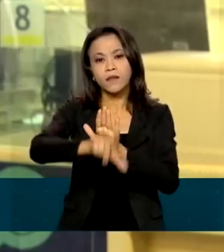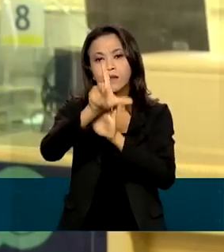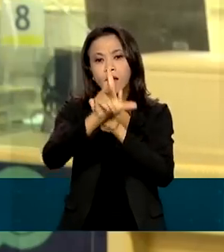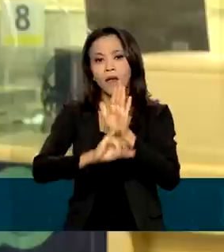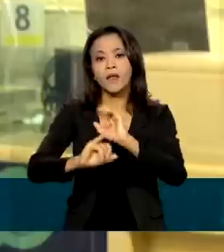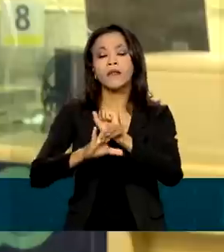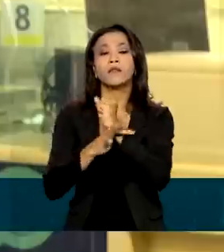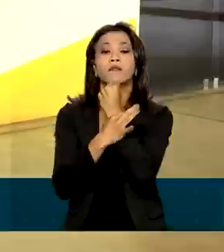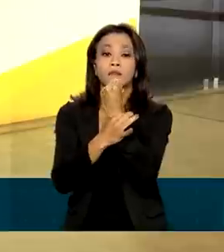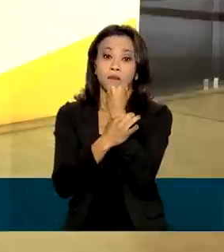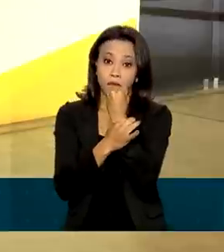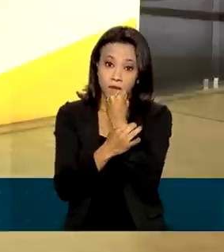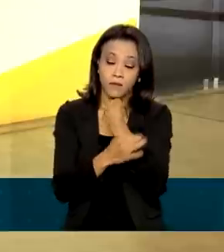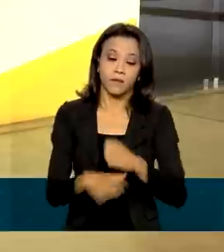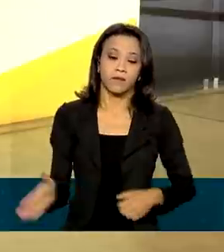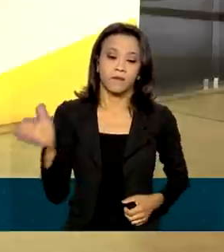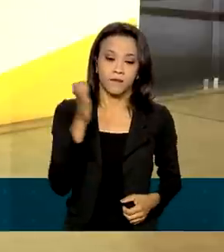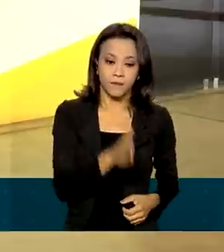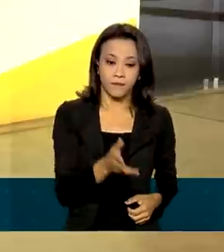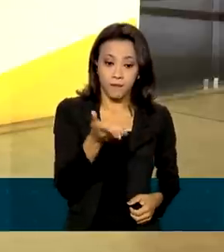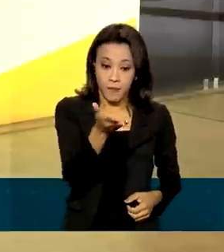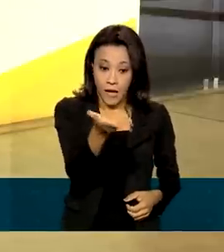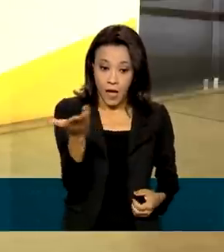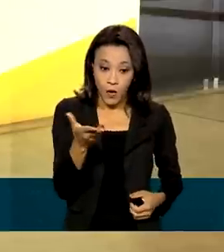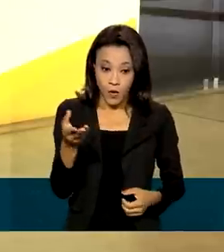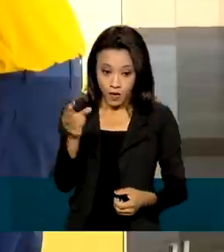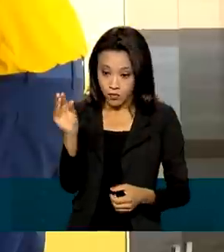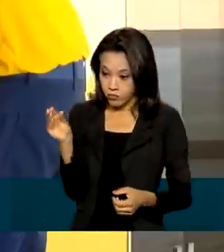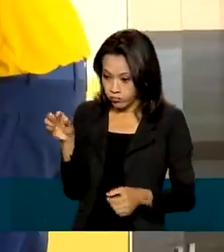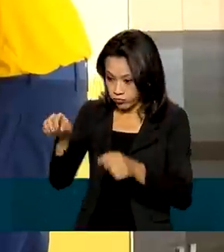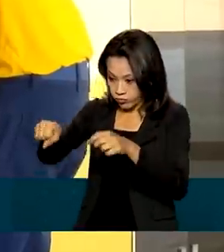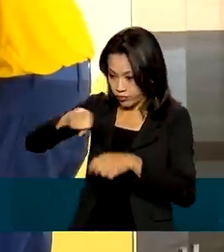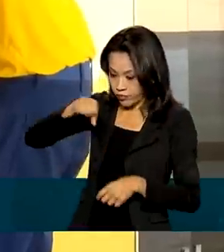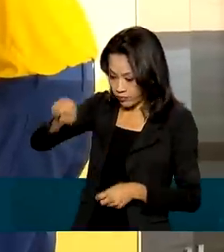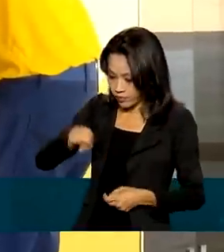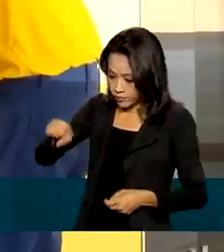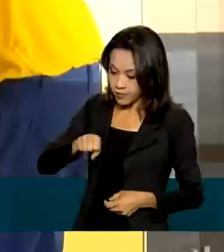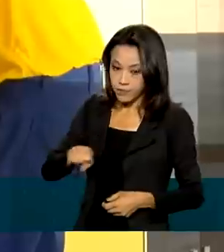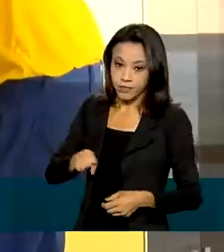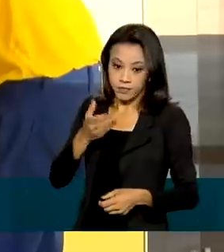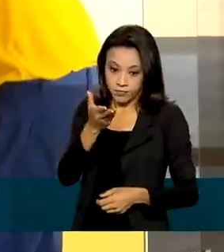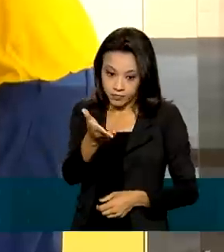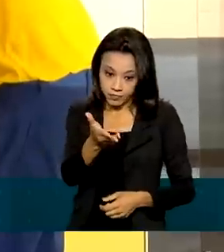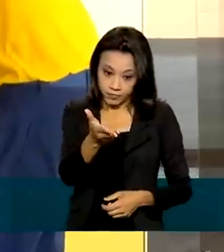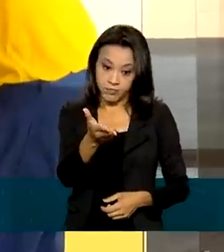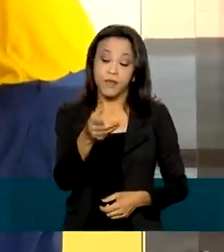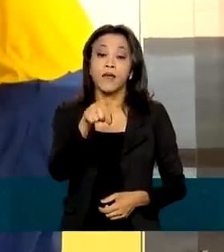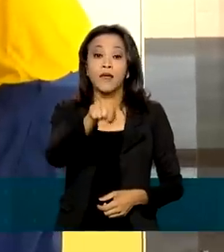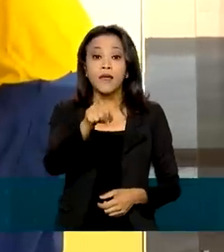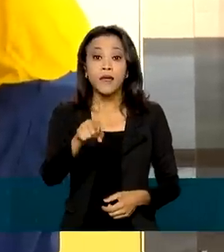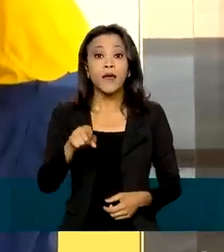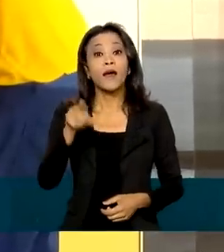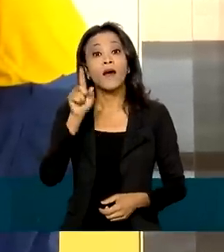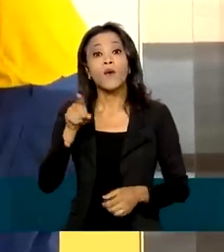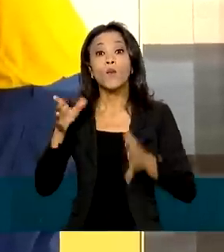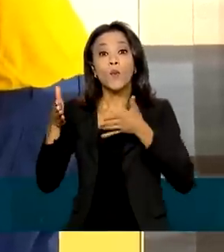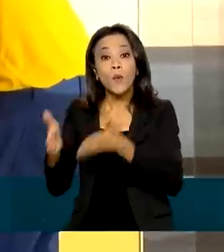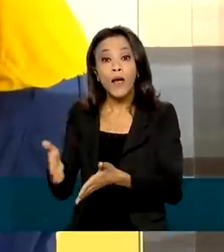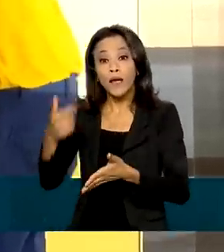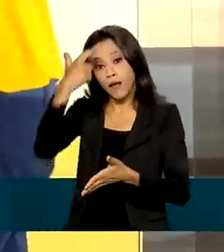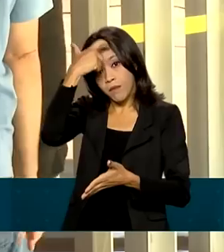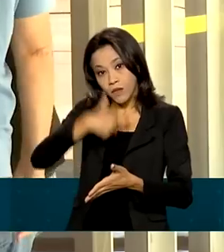Proteção de Dados. Já nas postagens de encomendas destinadas aos lockers dos Correios, que funcionam como um terminal de